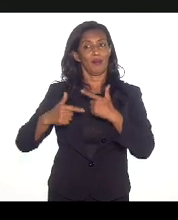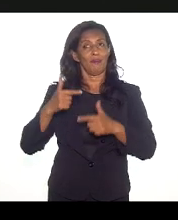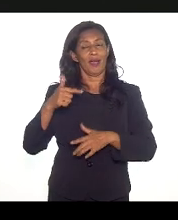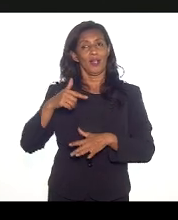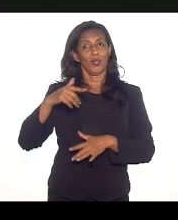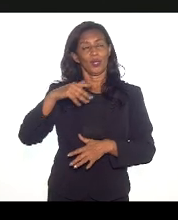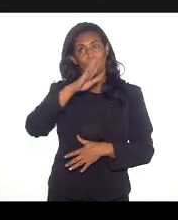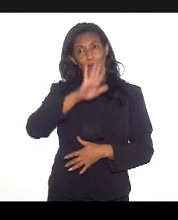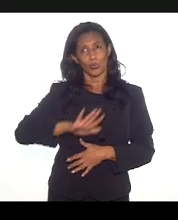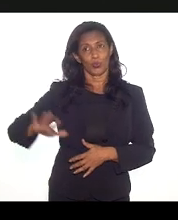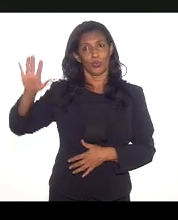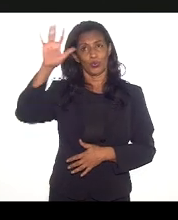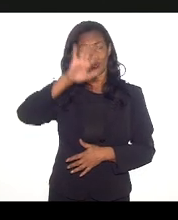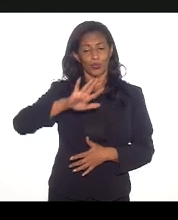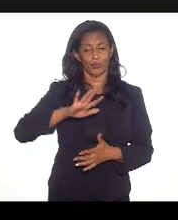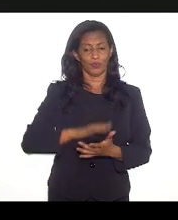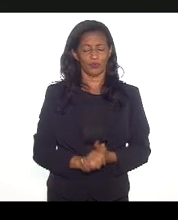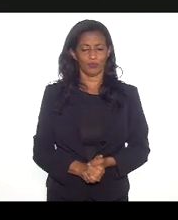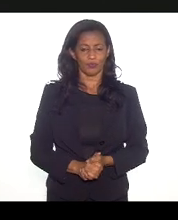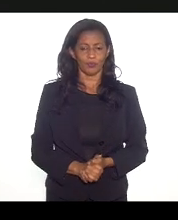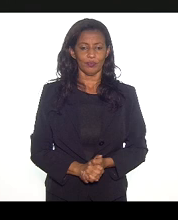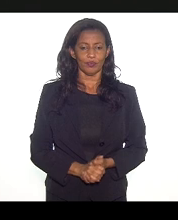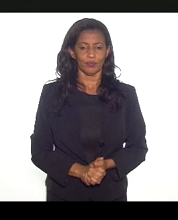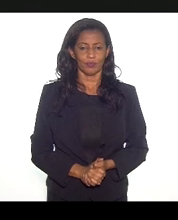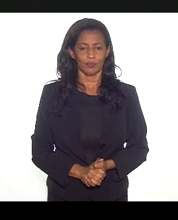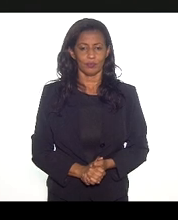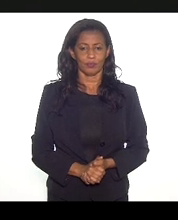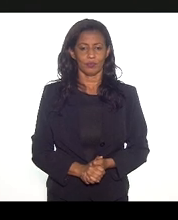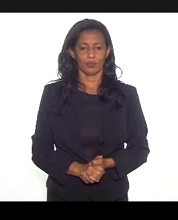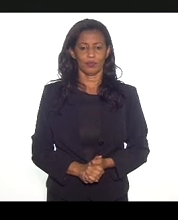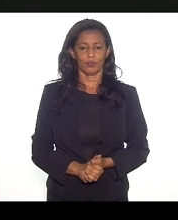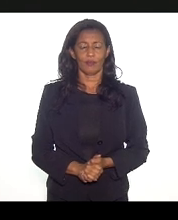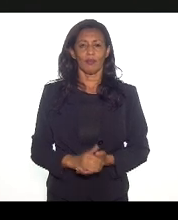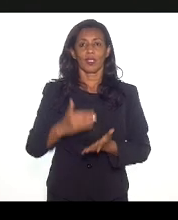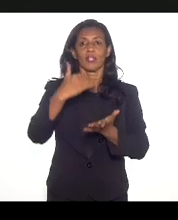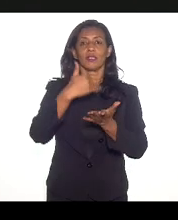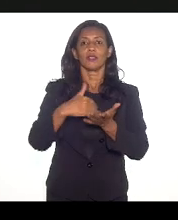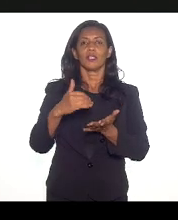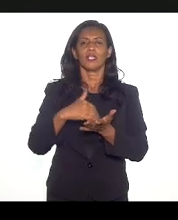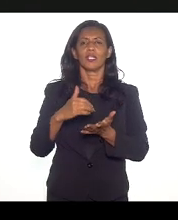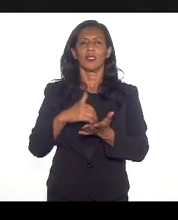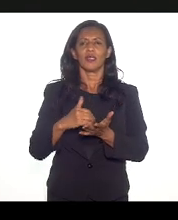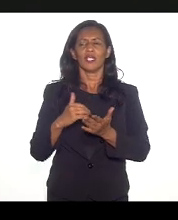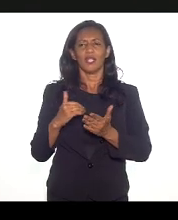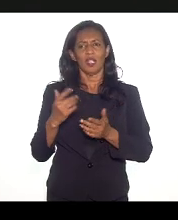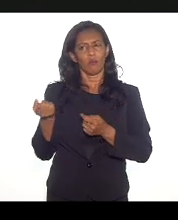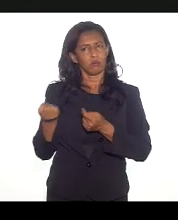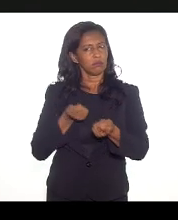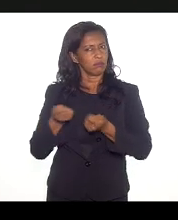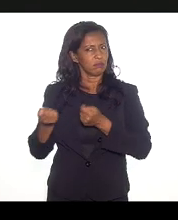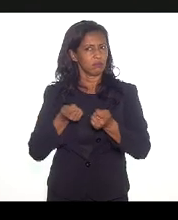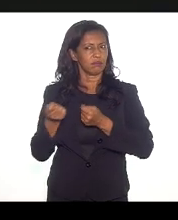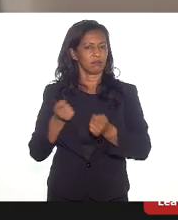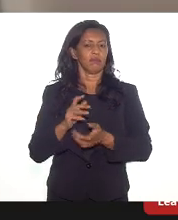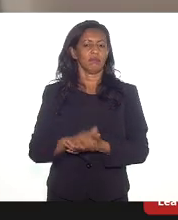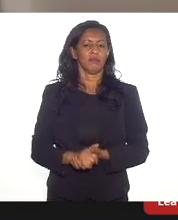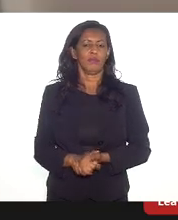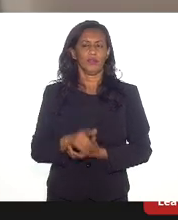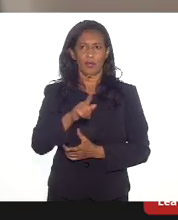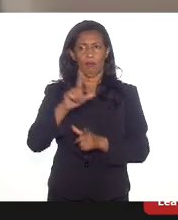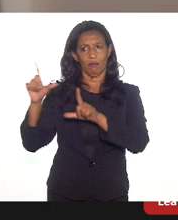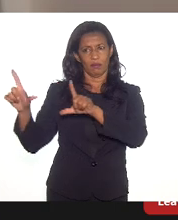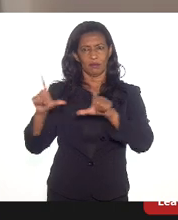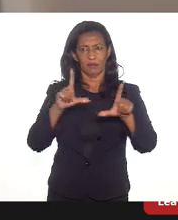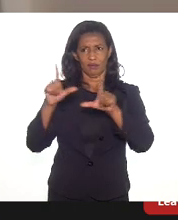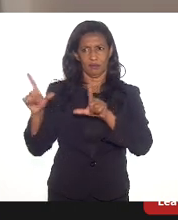o país. Com relação, quer dizer, à Secretaria de Desenvolvimento Econômico, acho que parabenizar o trabalho do Leonardo, toda